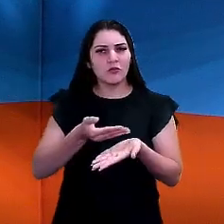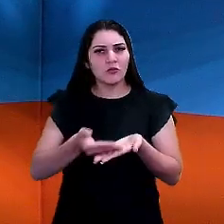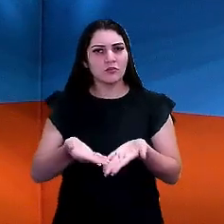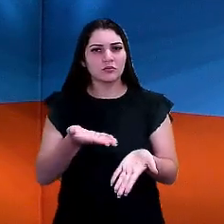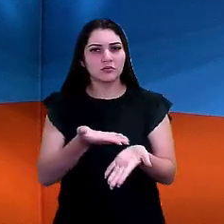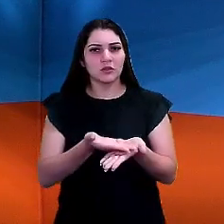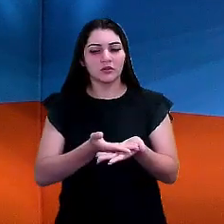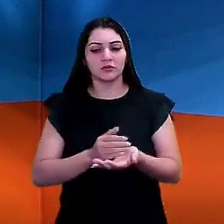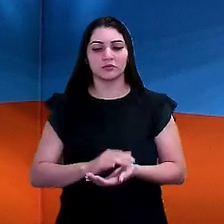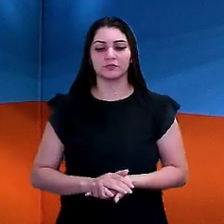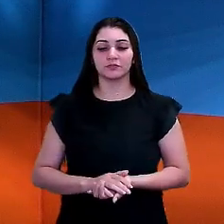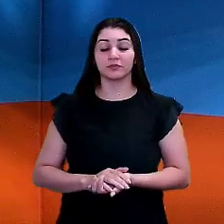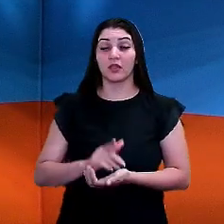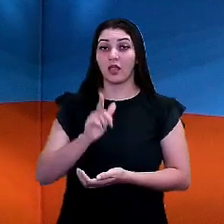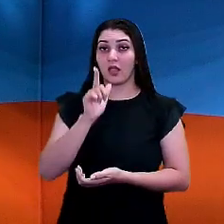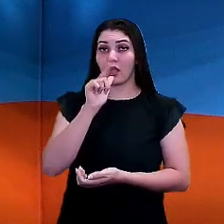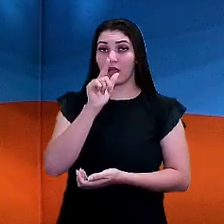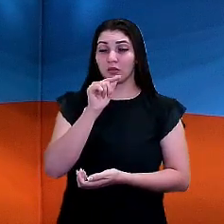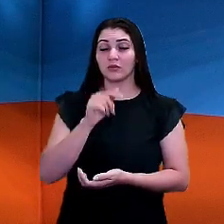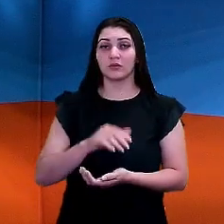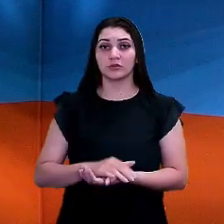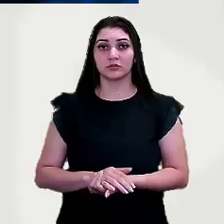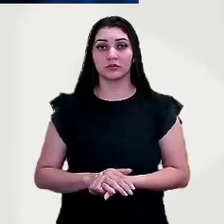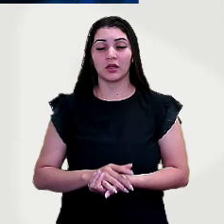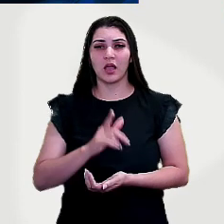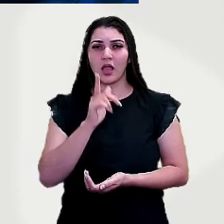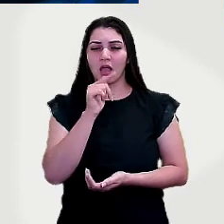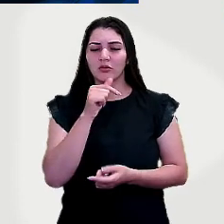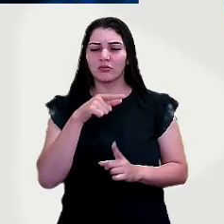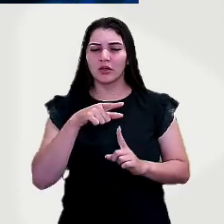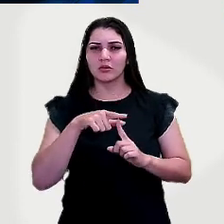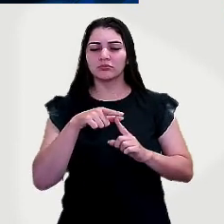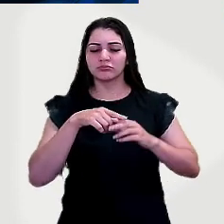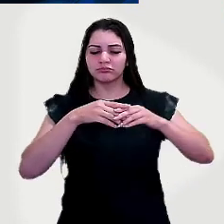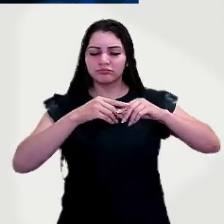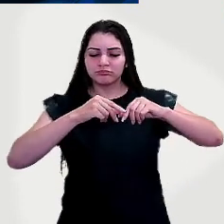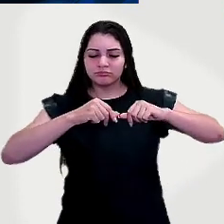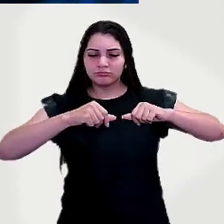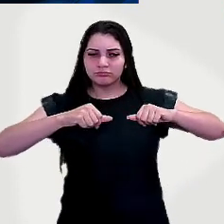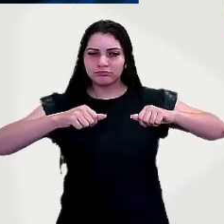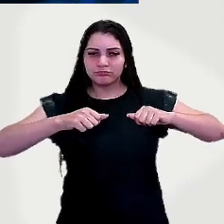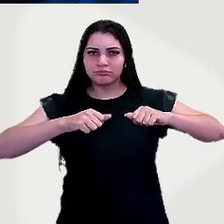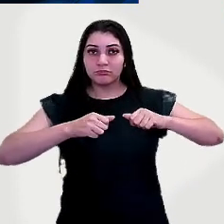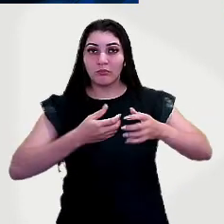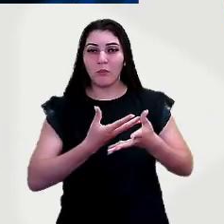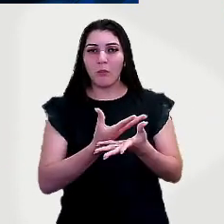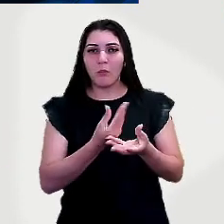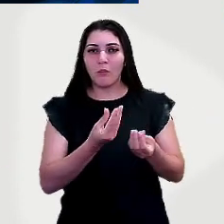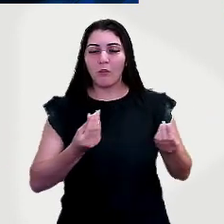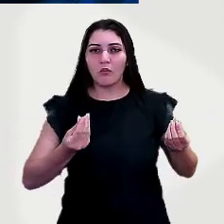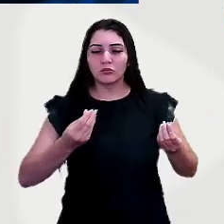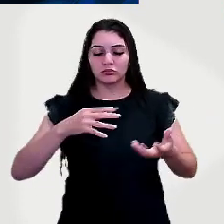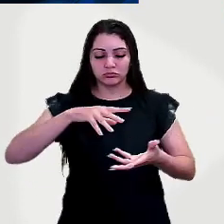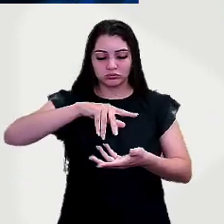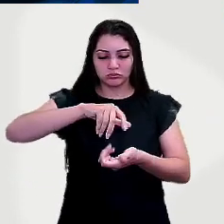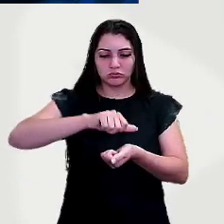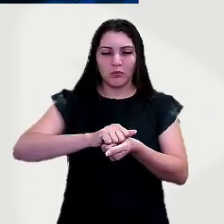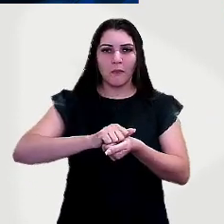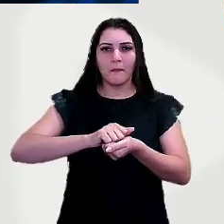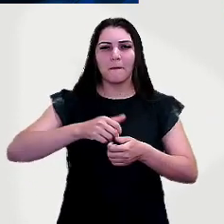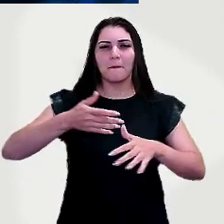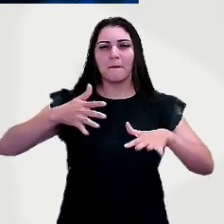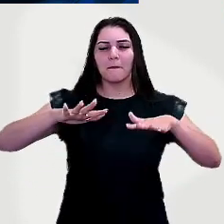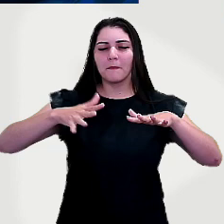A água. A água é uma substância abundante no planeta Terra e cobre aproximadamente